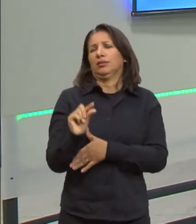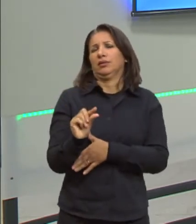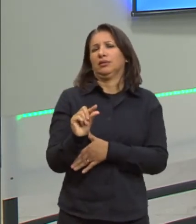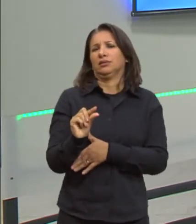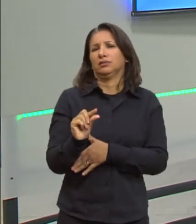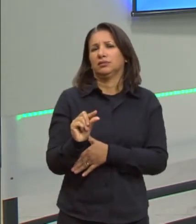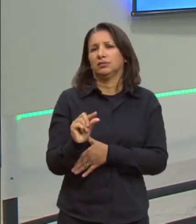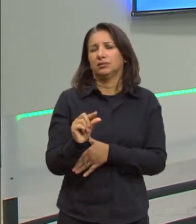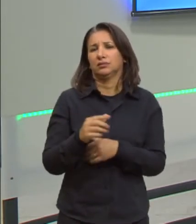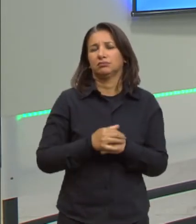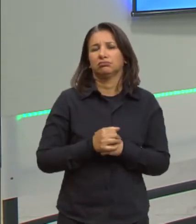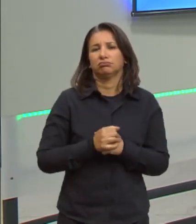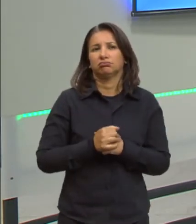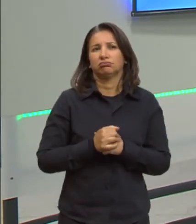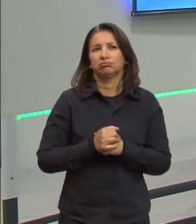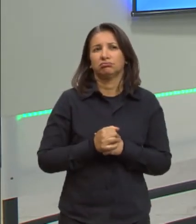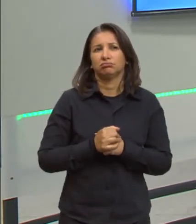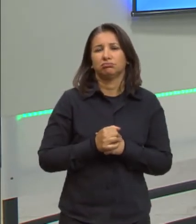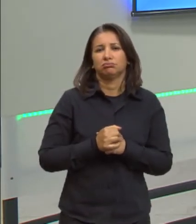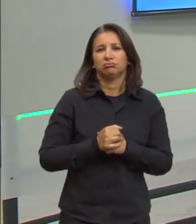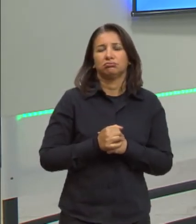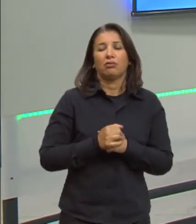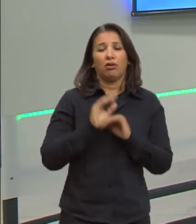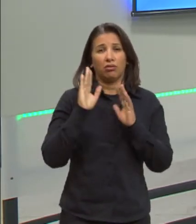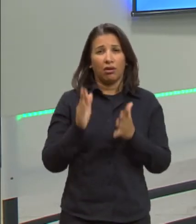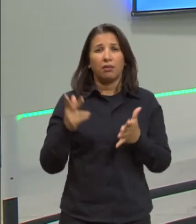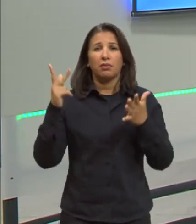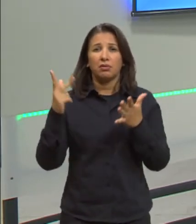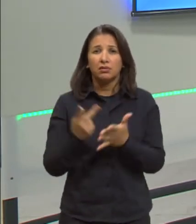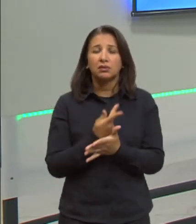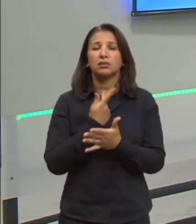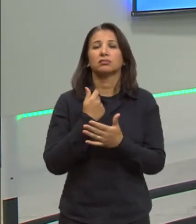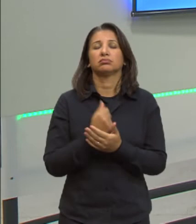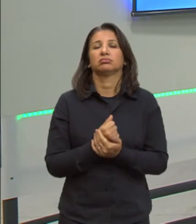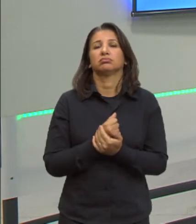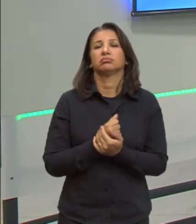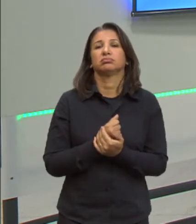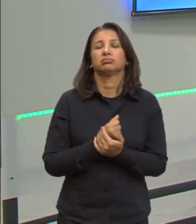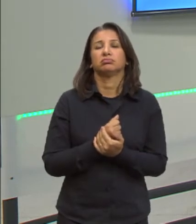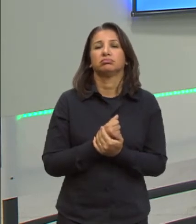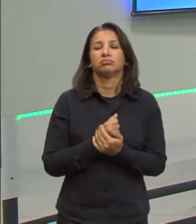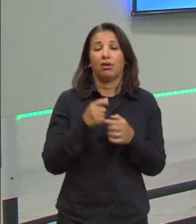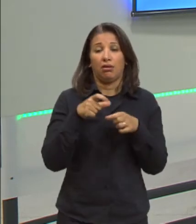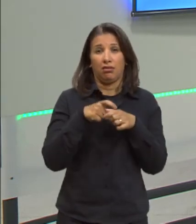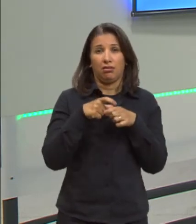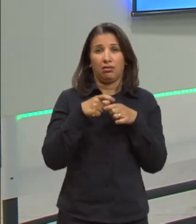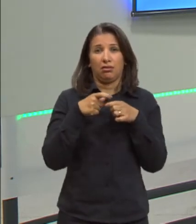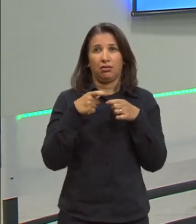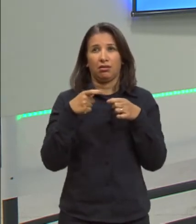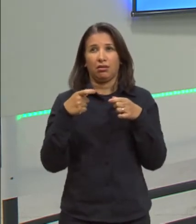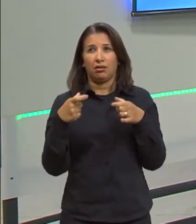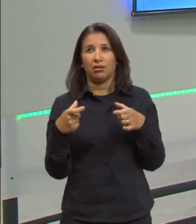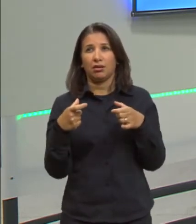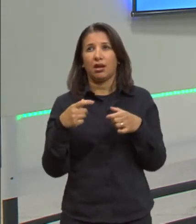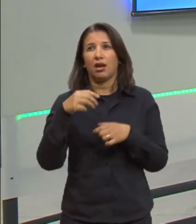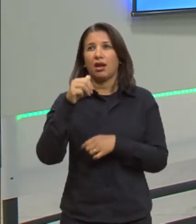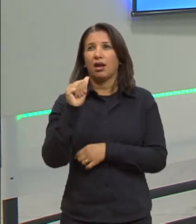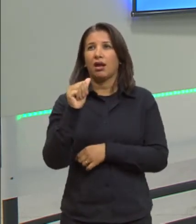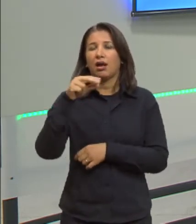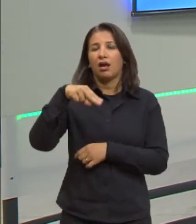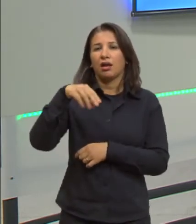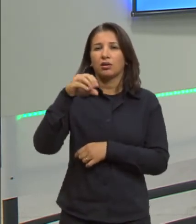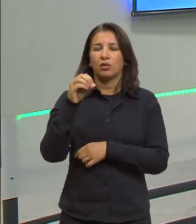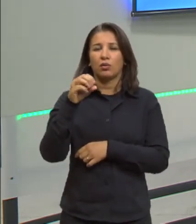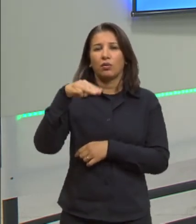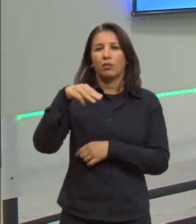isso que eu sou professor de física, mas me aconteceu, me distraí e aconteceu. Dilatação anômala da água. Eu